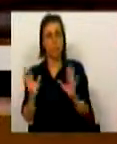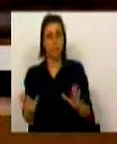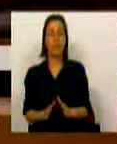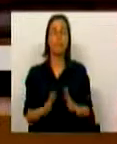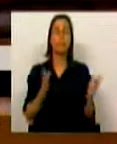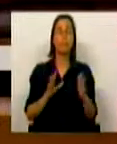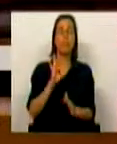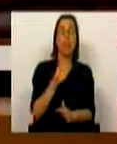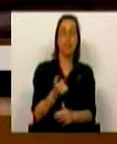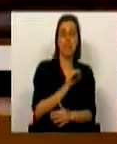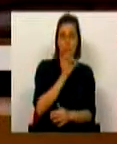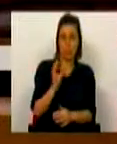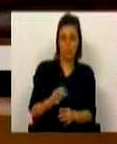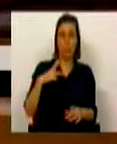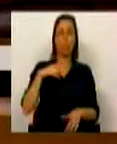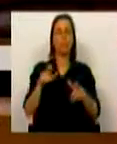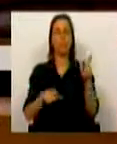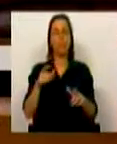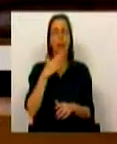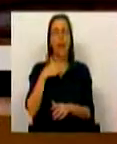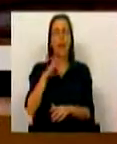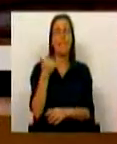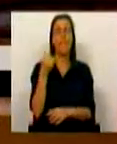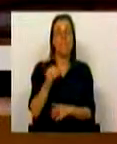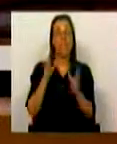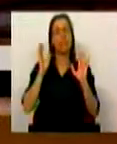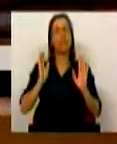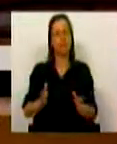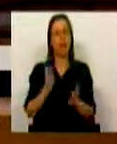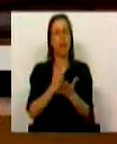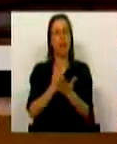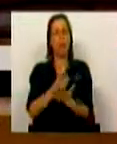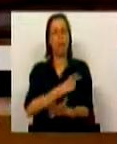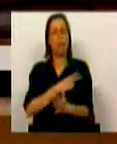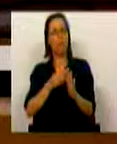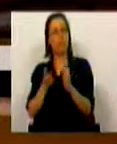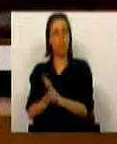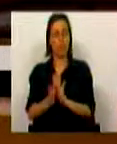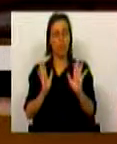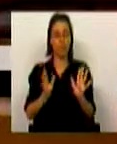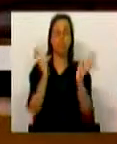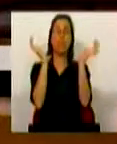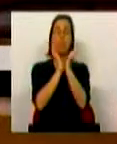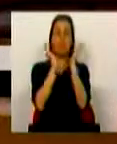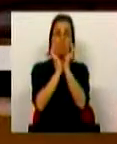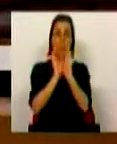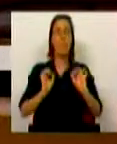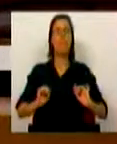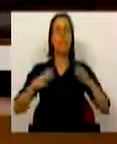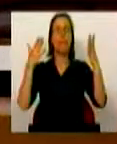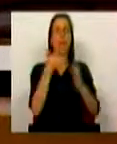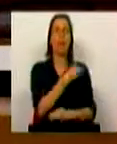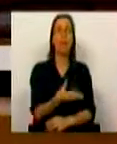Cerca de 45% dos portugueses com 20 anos de idade já frequentam o ensino superior. Na segurança social, desde o início de